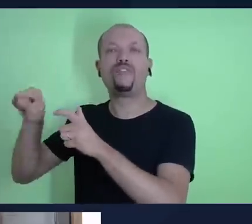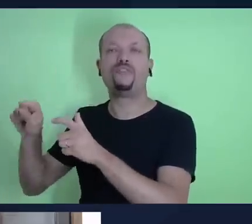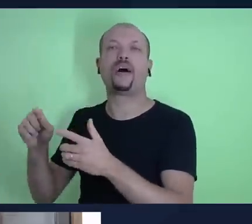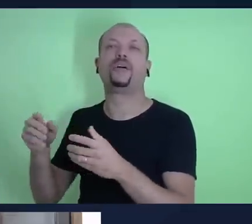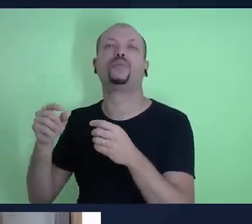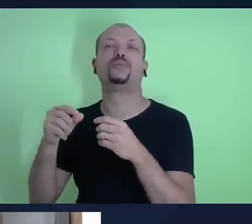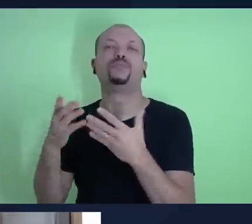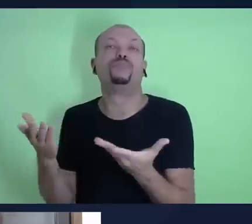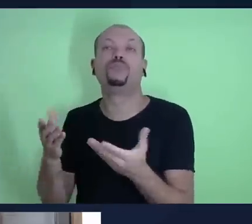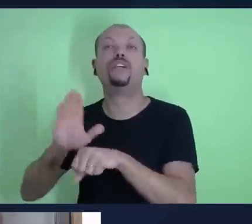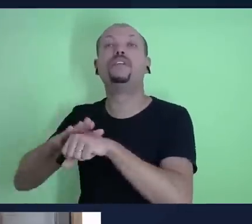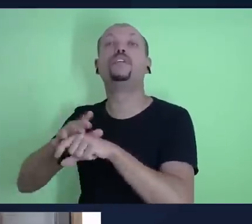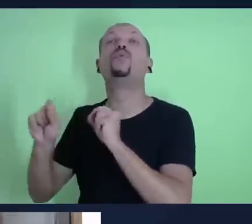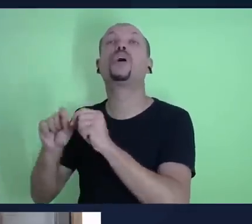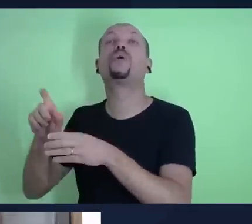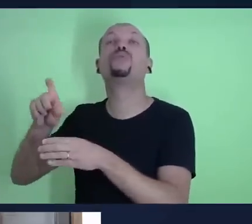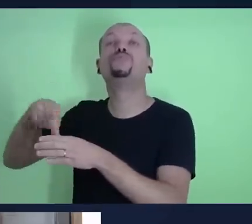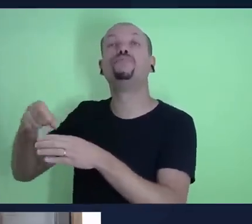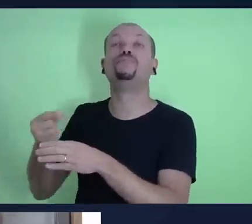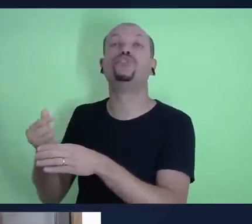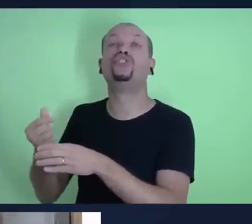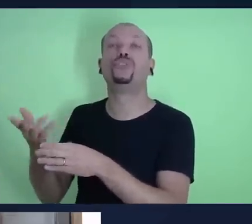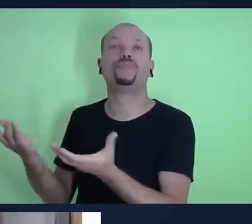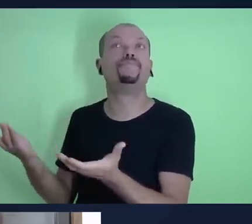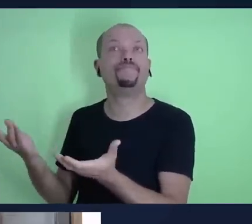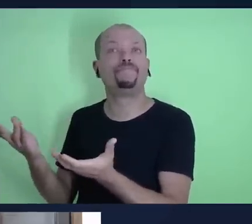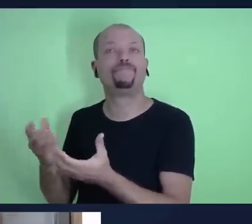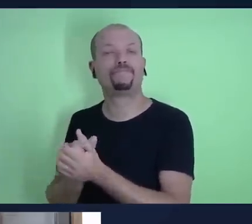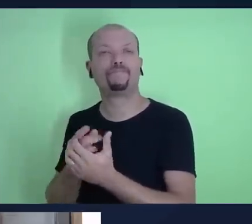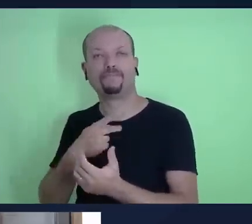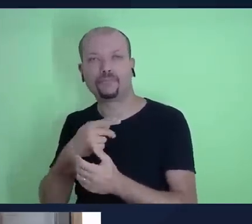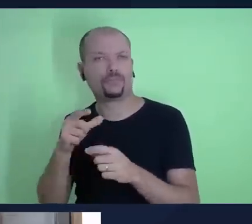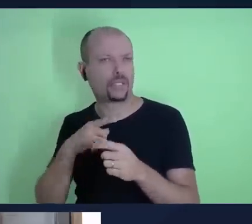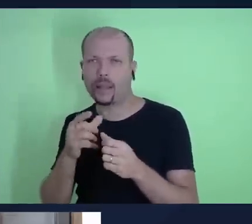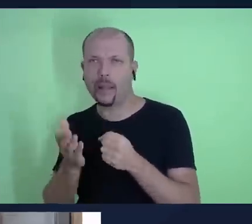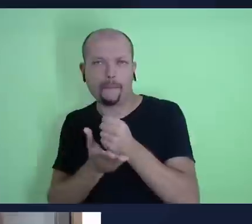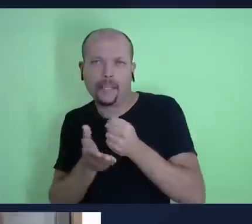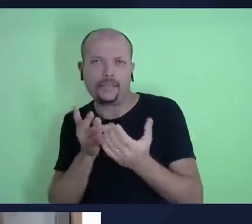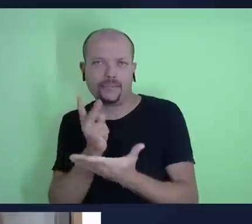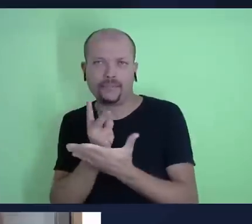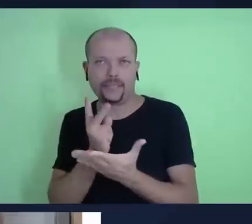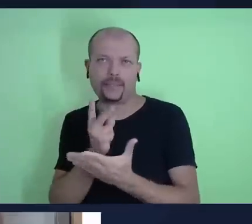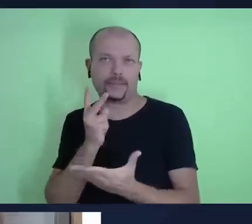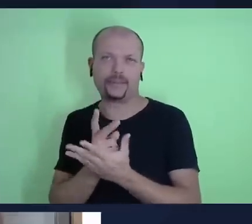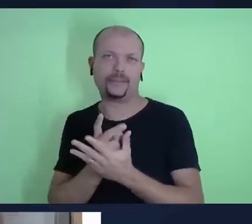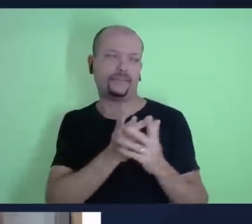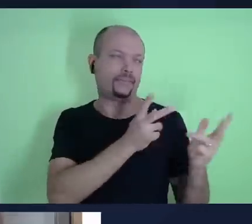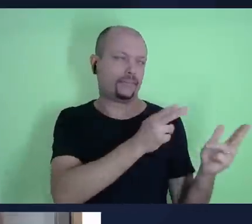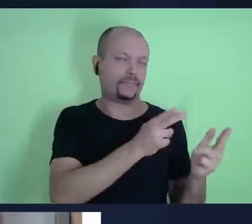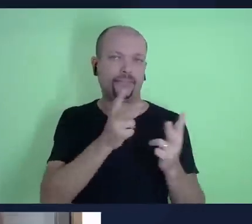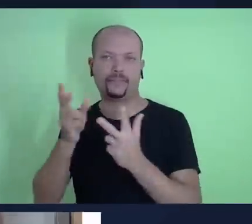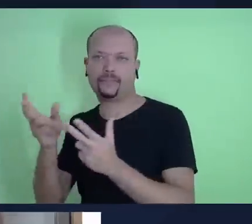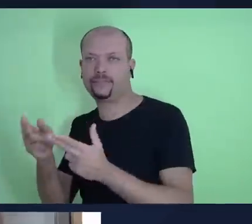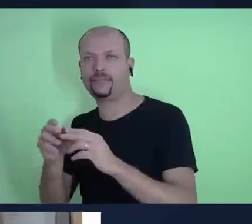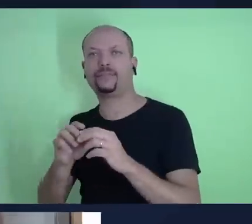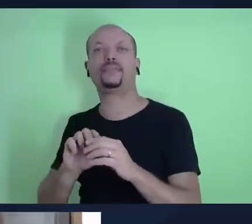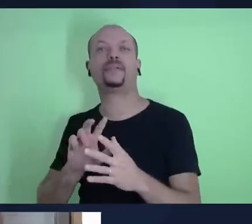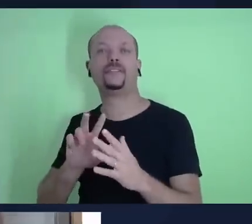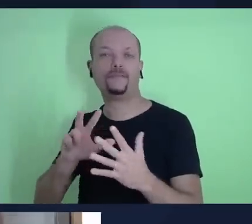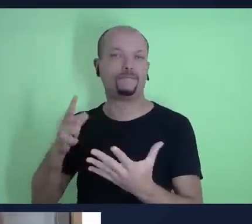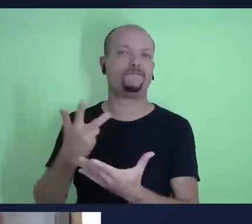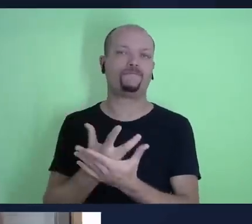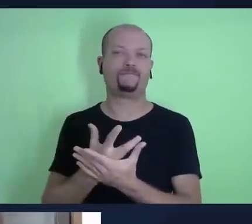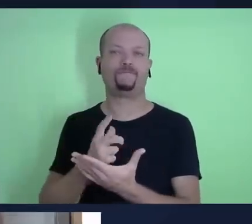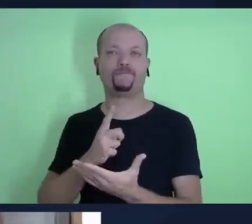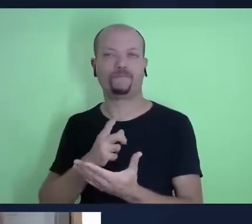destinado. Então, gente tem esse mesmo princípio hoje valendo na nossa igreja, na igreja adventista, em que